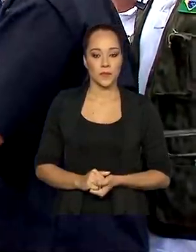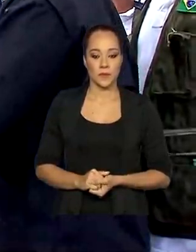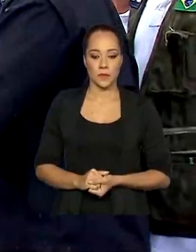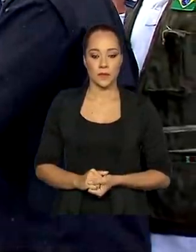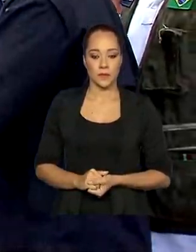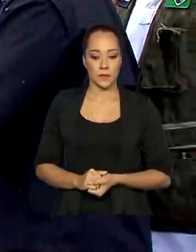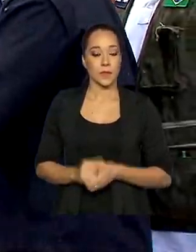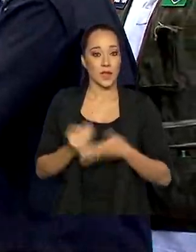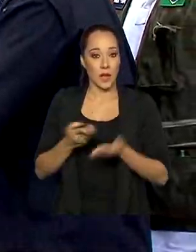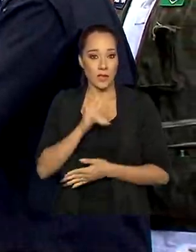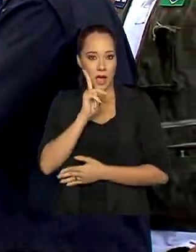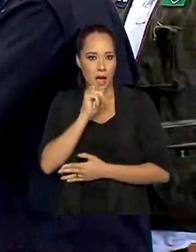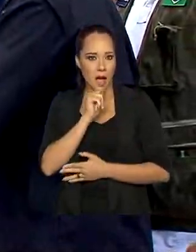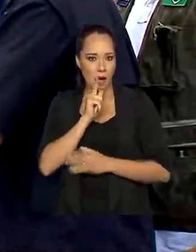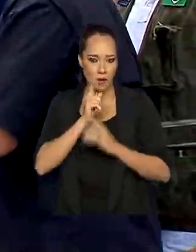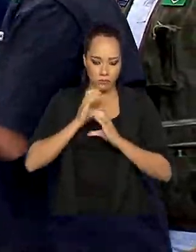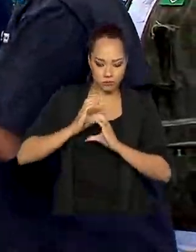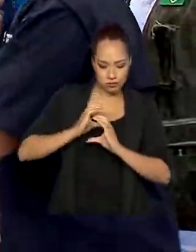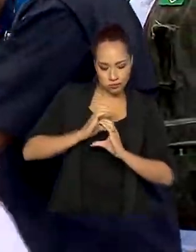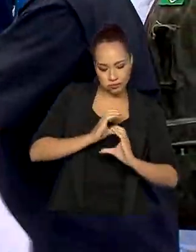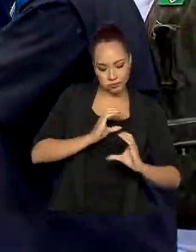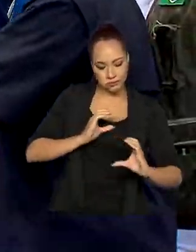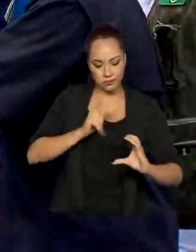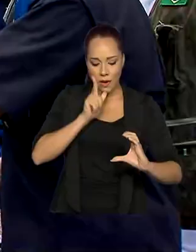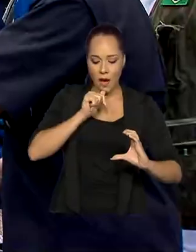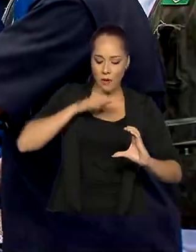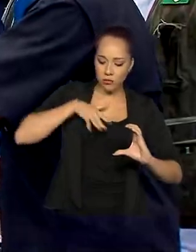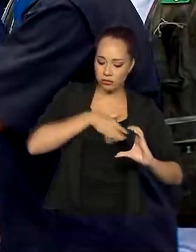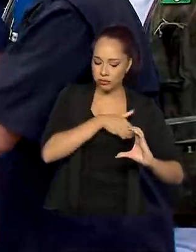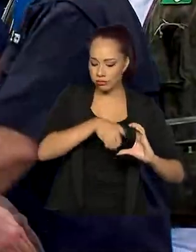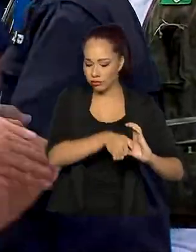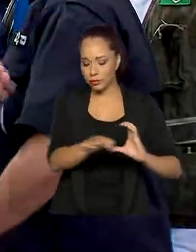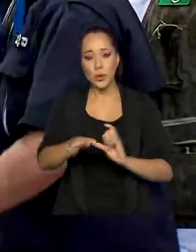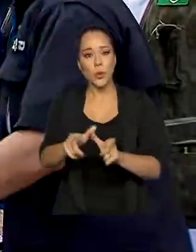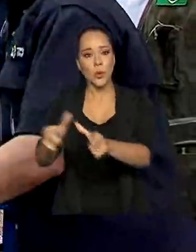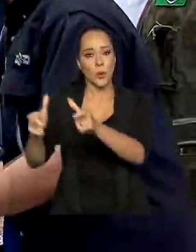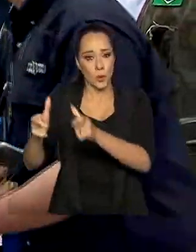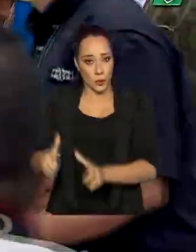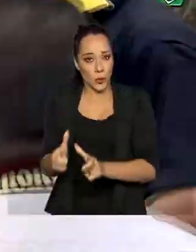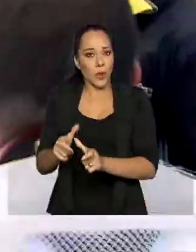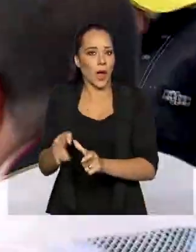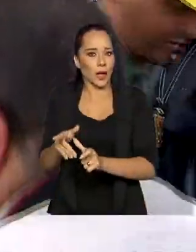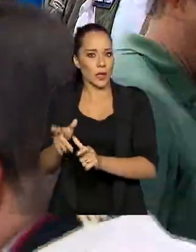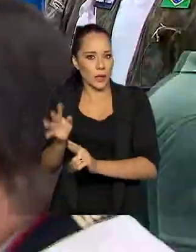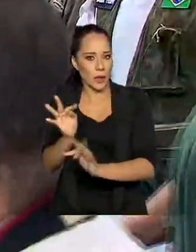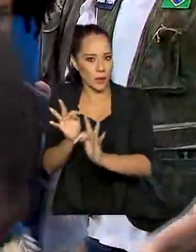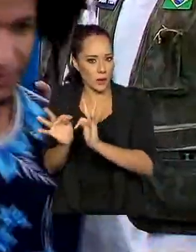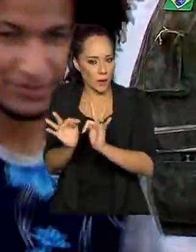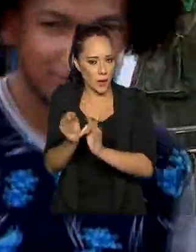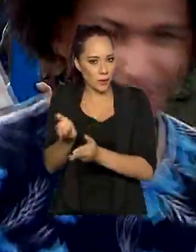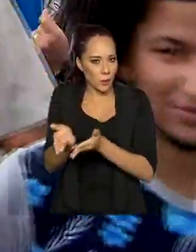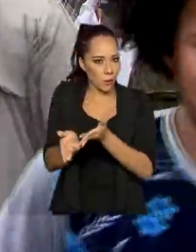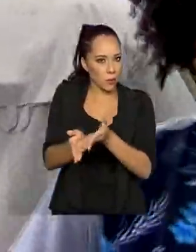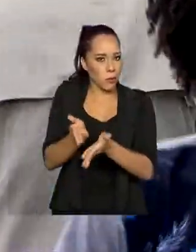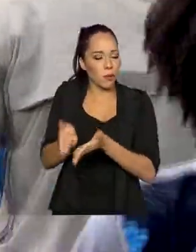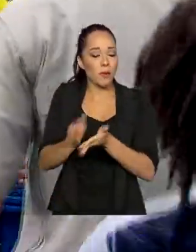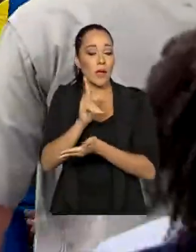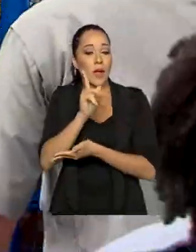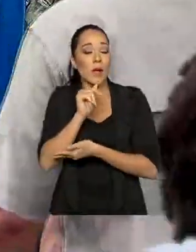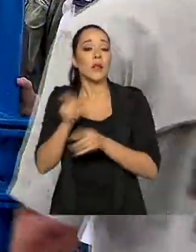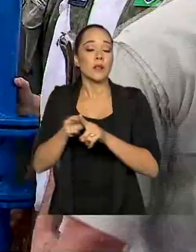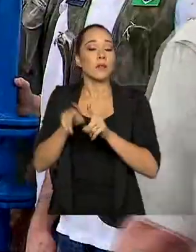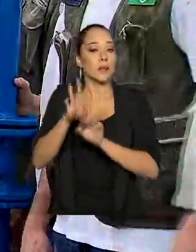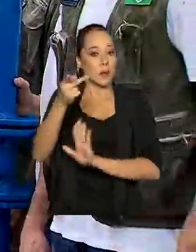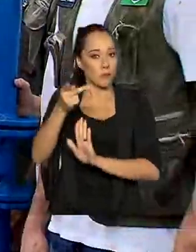Então essa água é levada para uma estação de tratamento, que também faz parte deste projeto, financiado